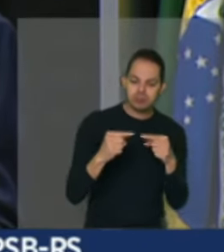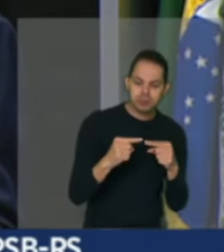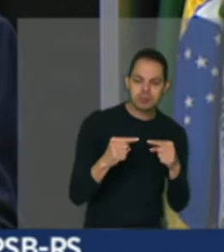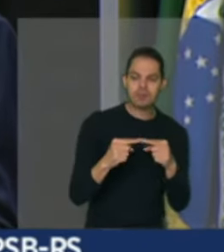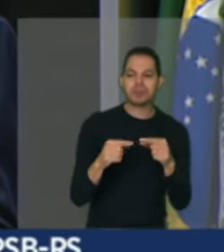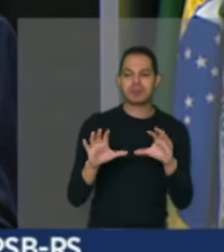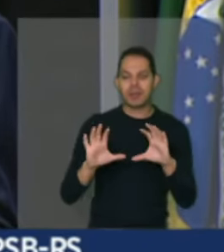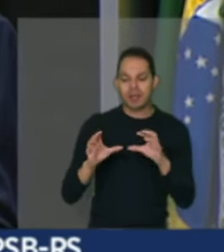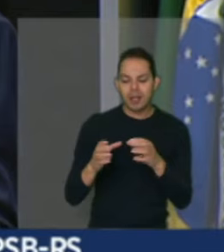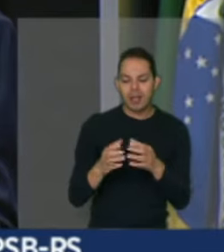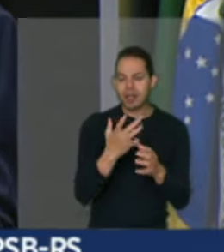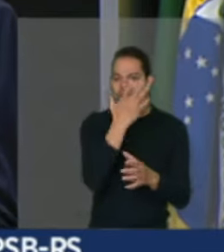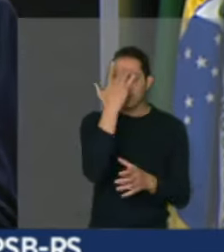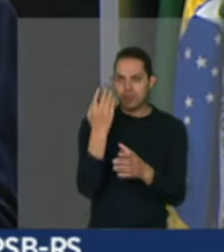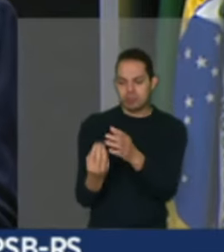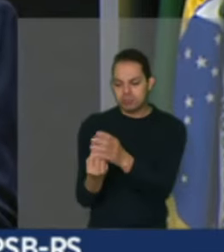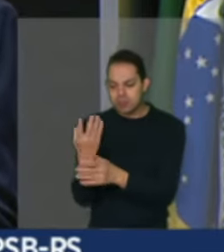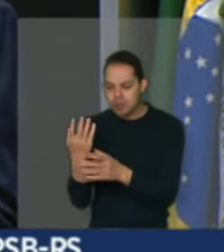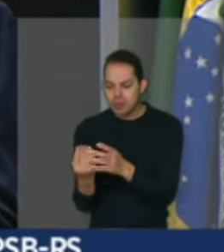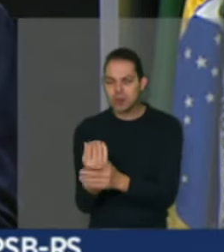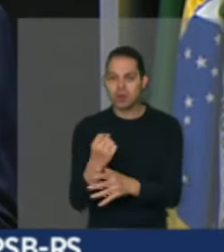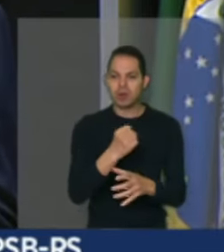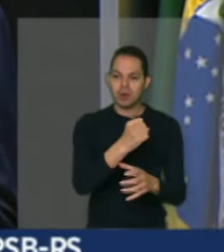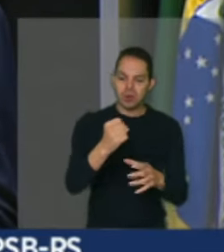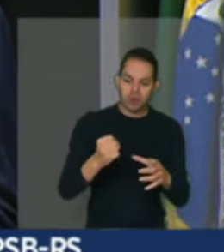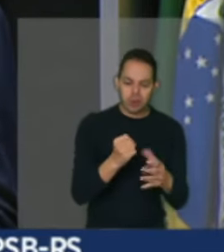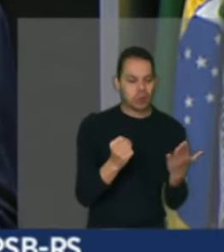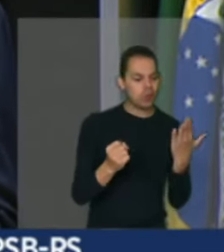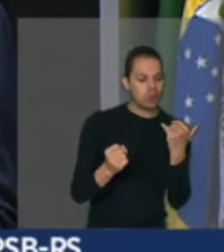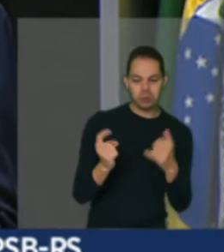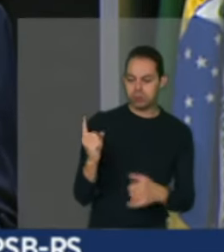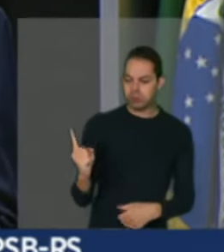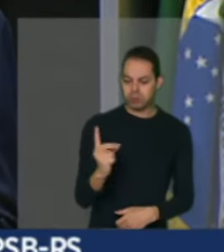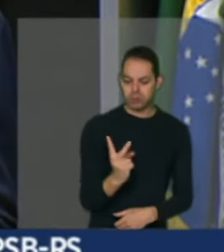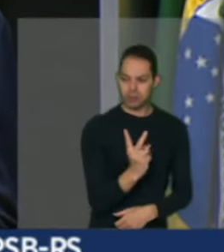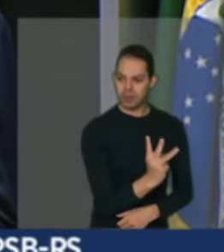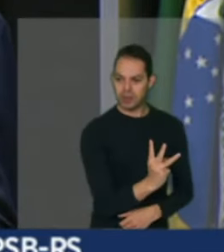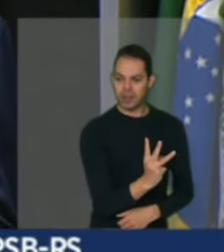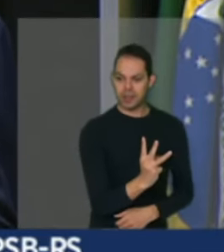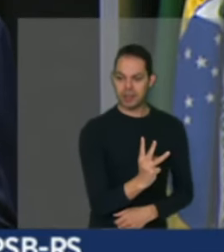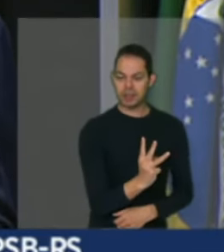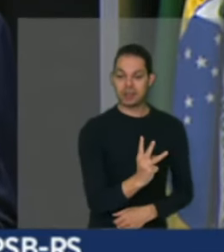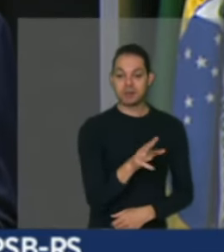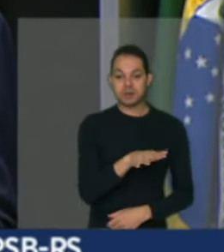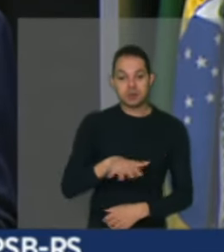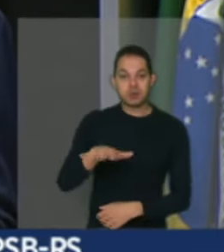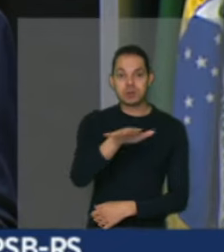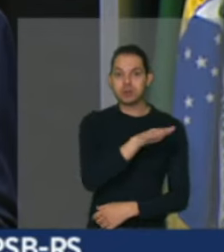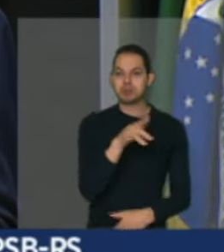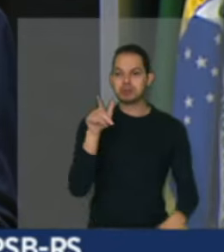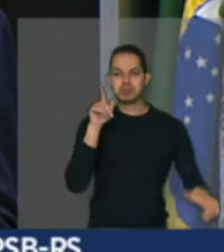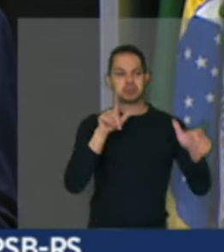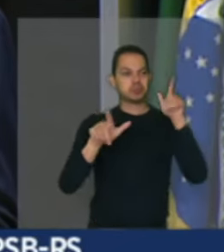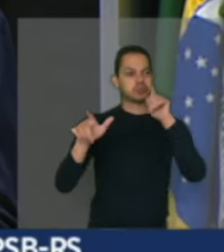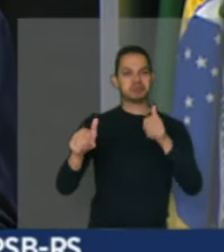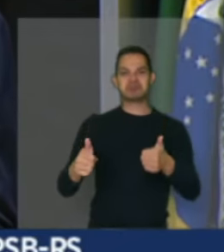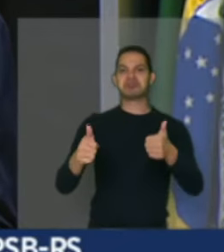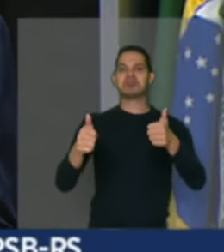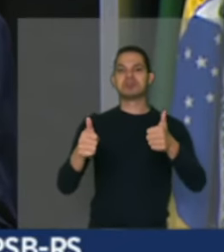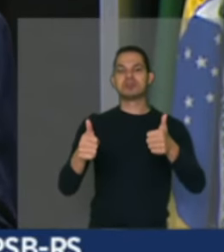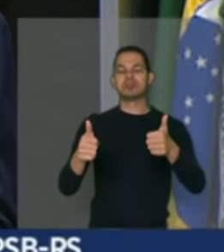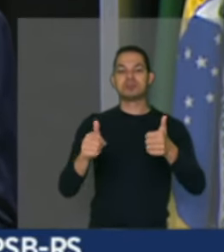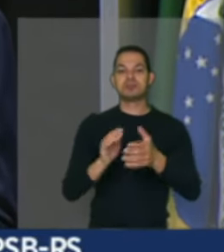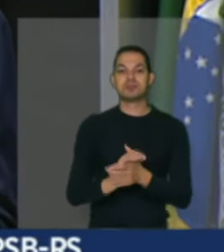unindo quem produz, quem prepara e quem consome. e todo mundo sai ganhando. A